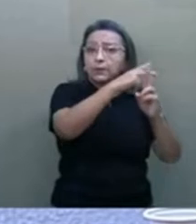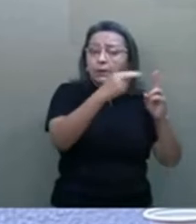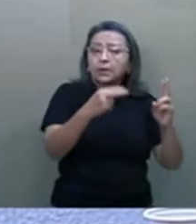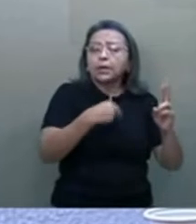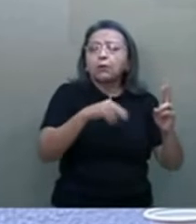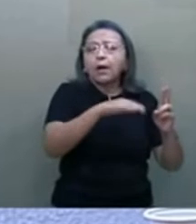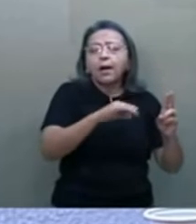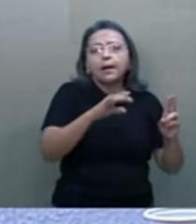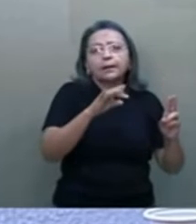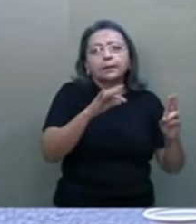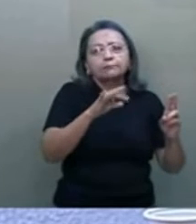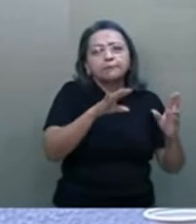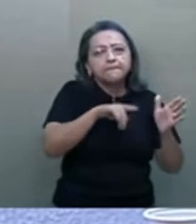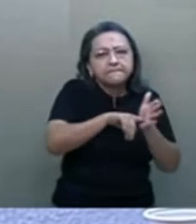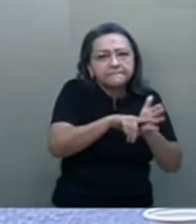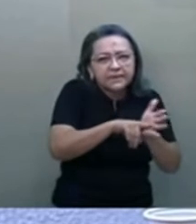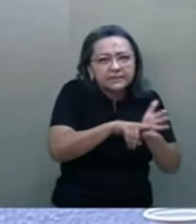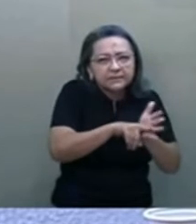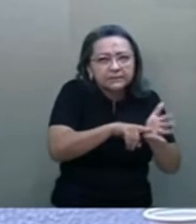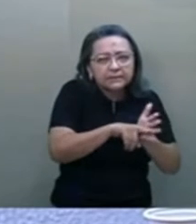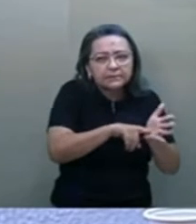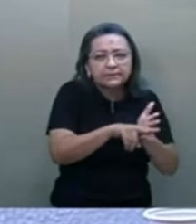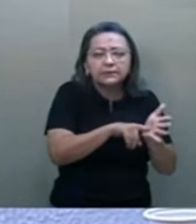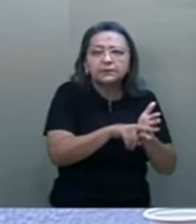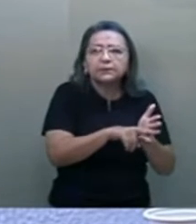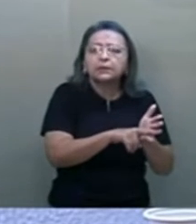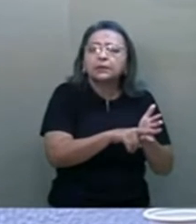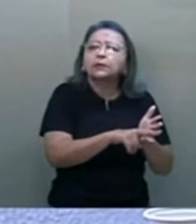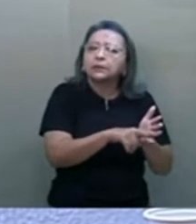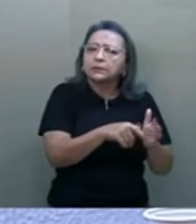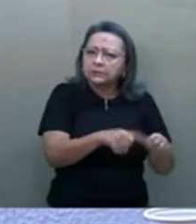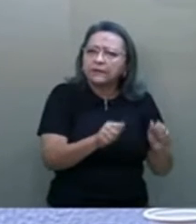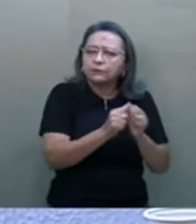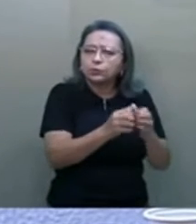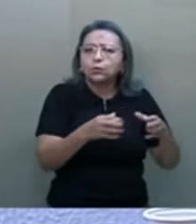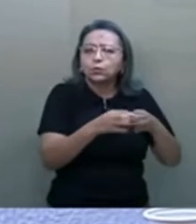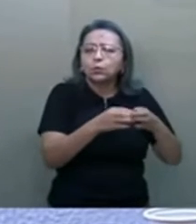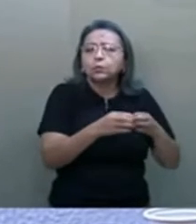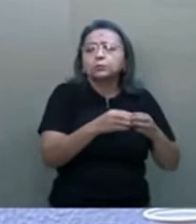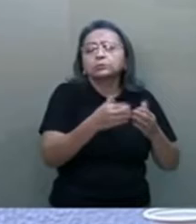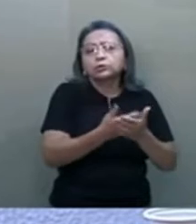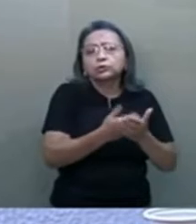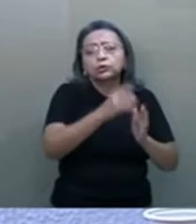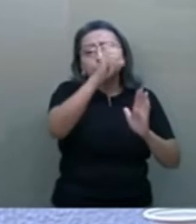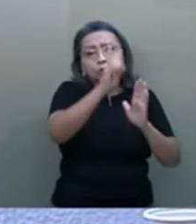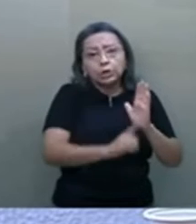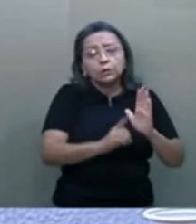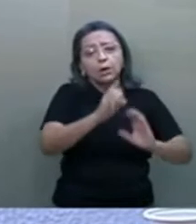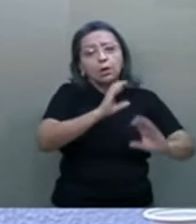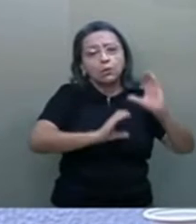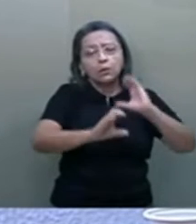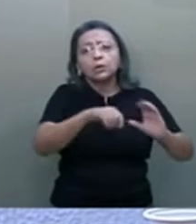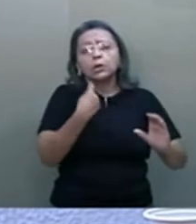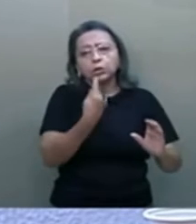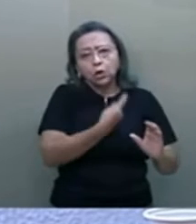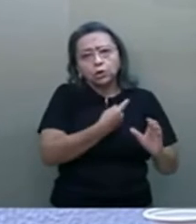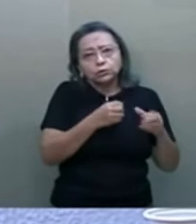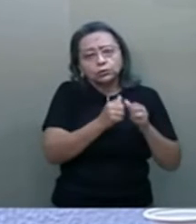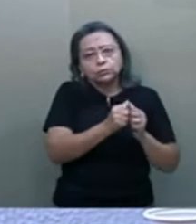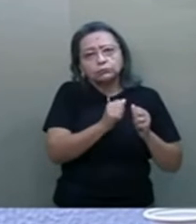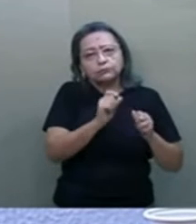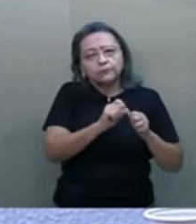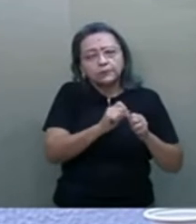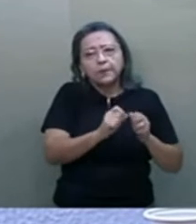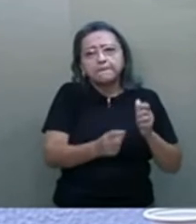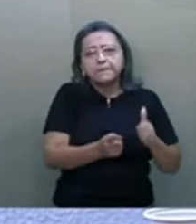pesquisador de um grupo de estudos em direito às telecomunicações que a gente produziu. Então,